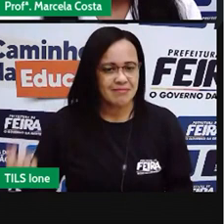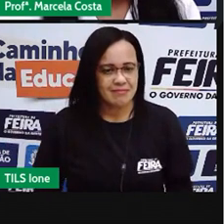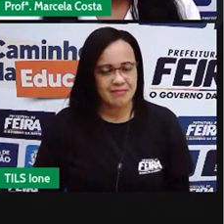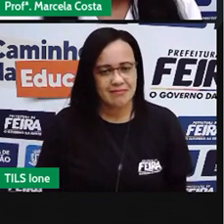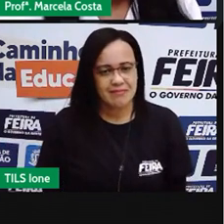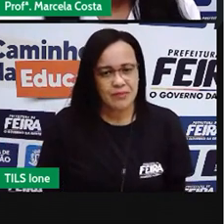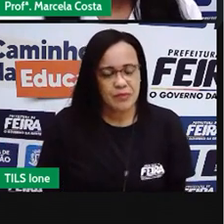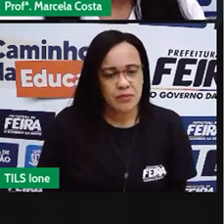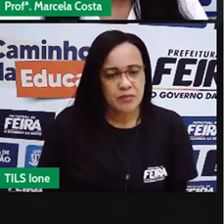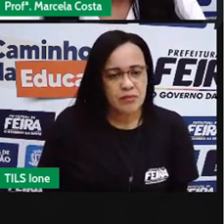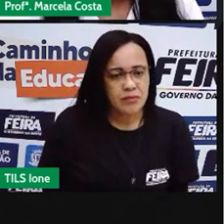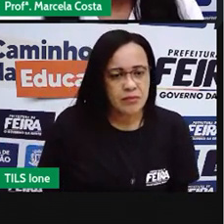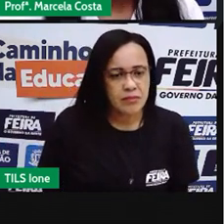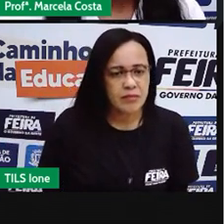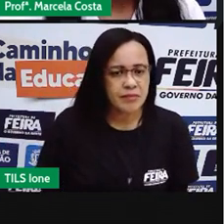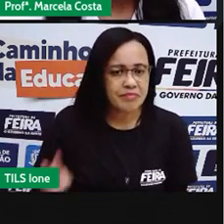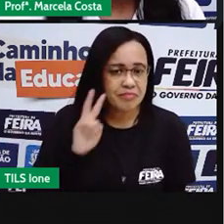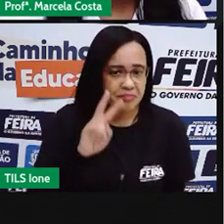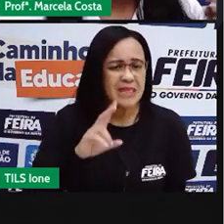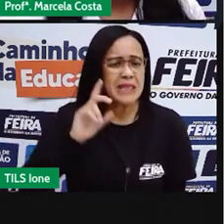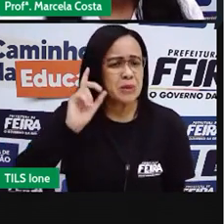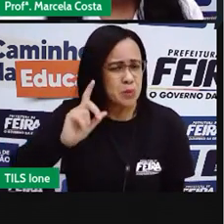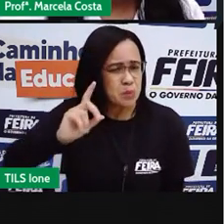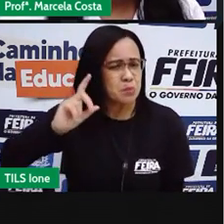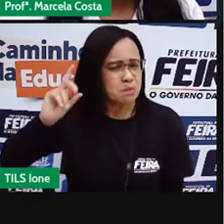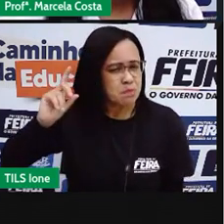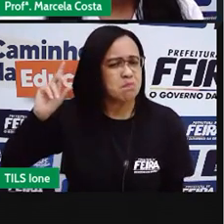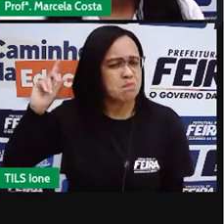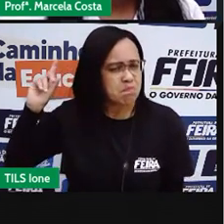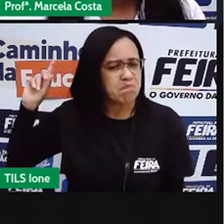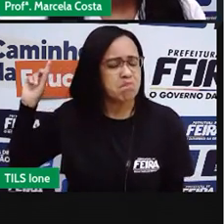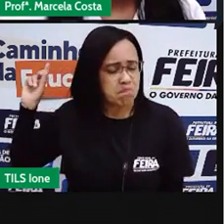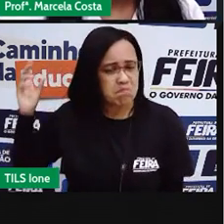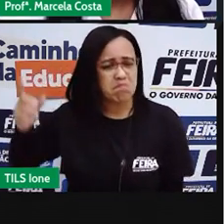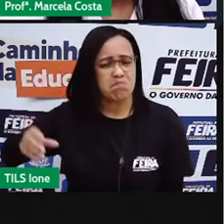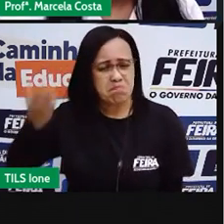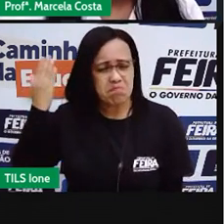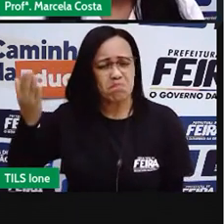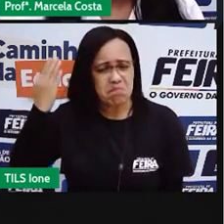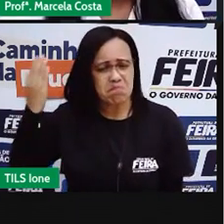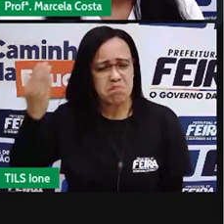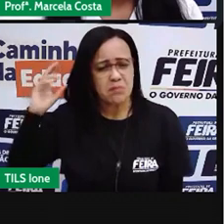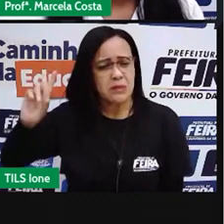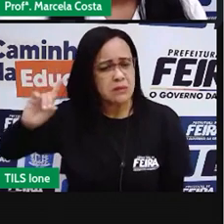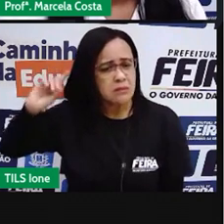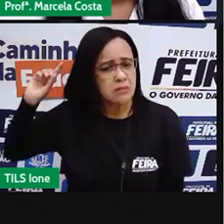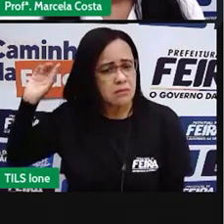vê que já tem século de existência essa